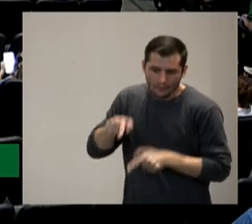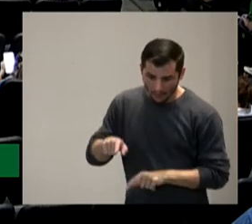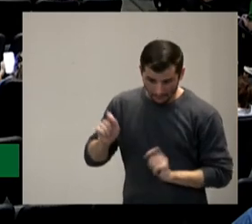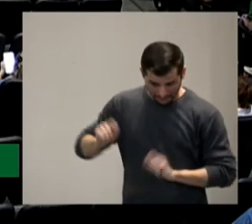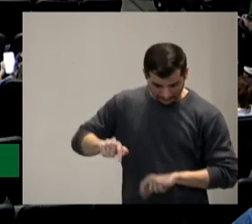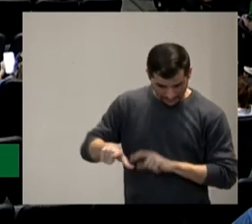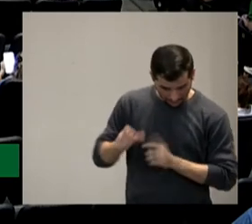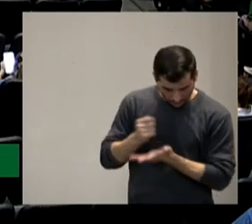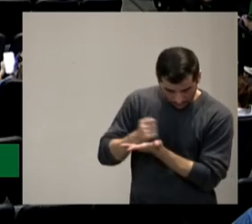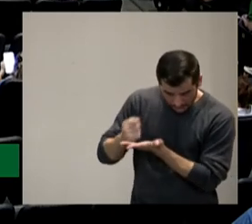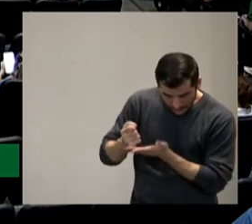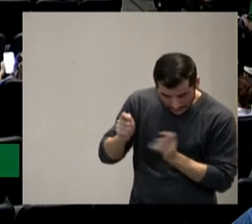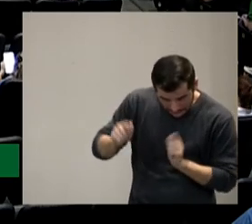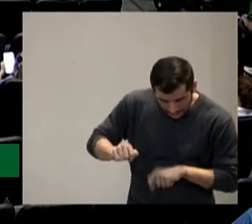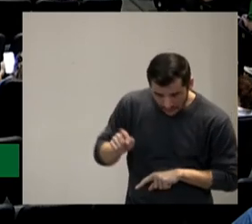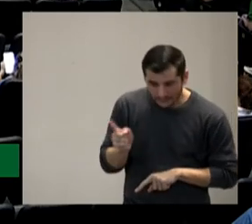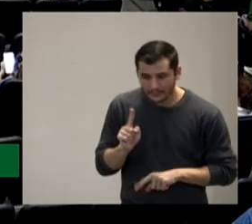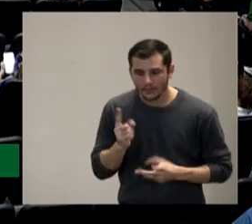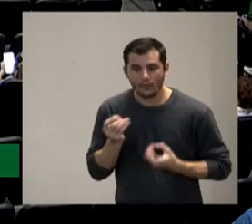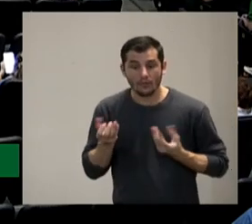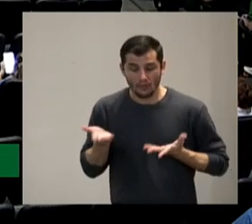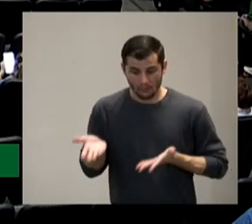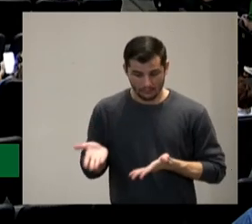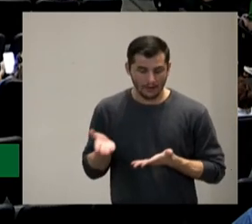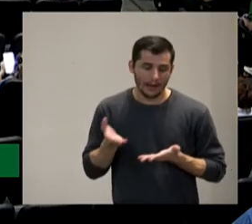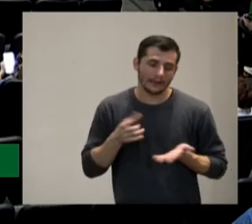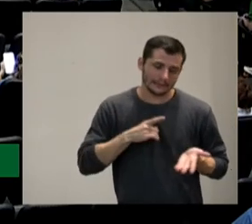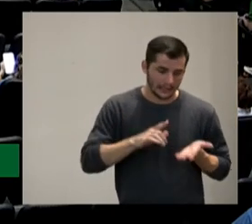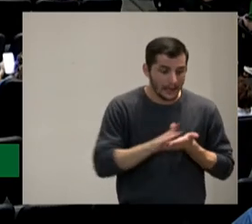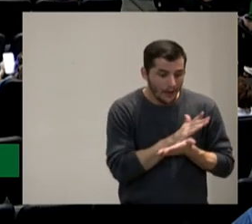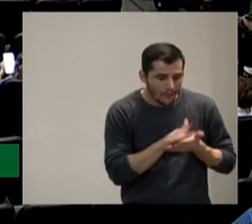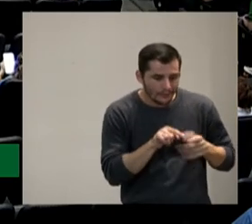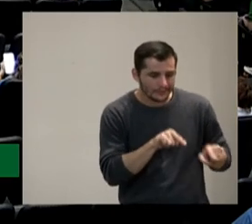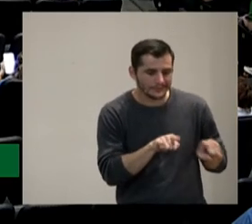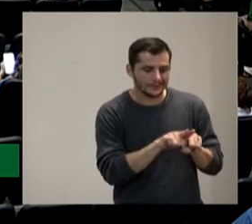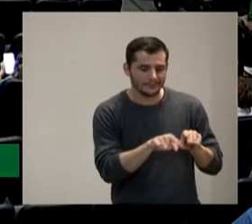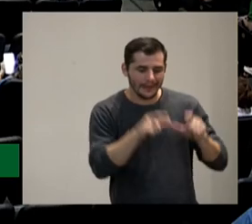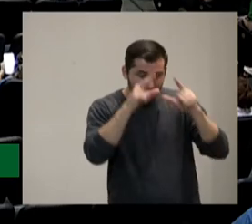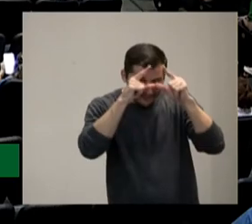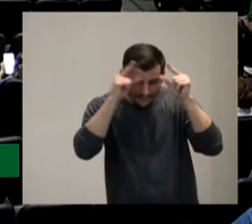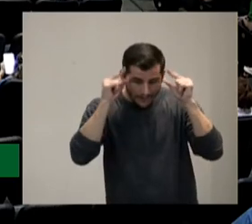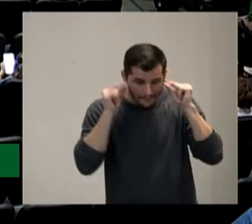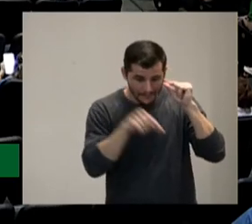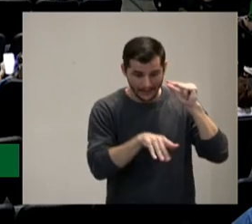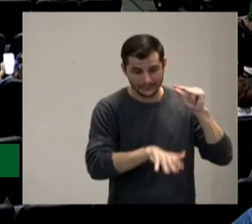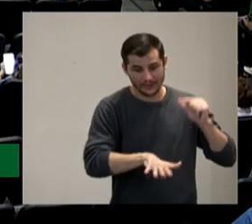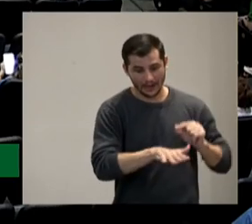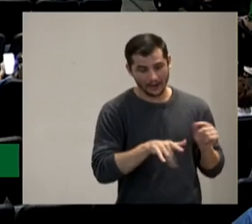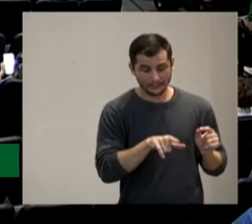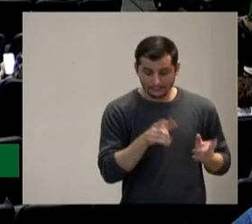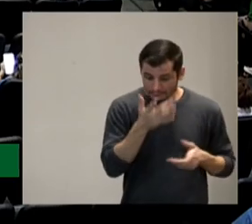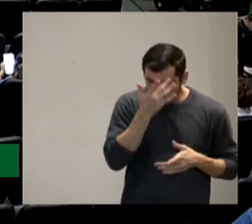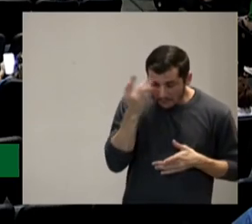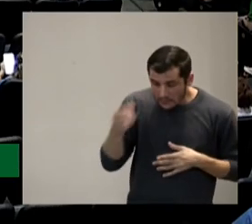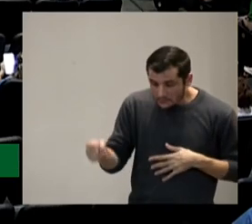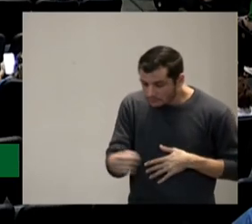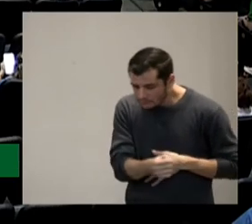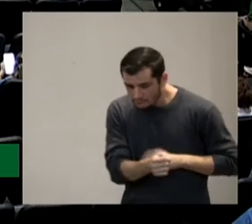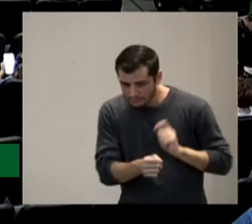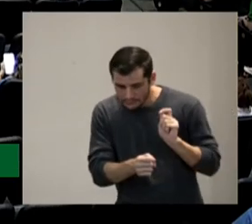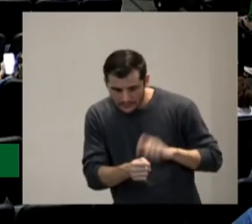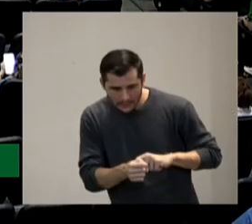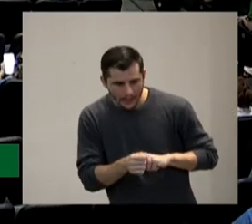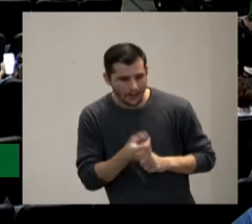contratar então tem algumas situações vai na área de enfermagem como é que você faz se a pessoa não tiver o